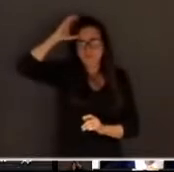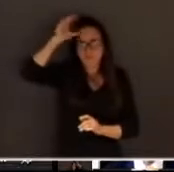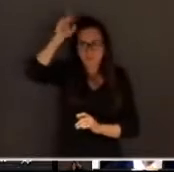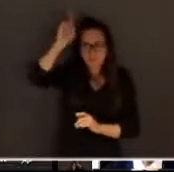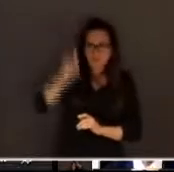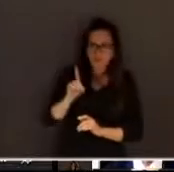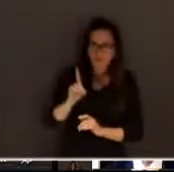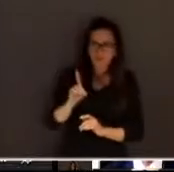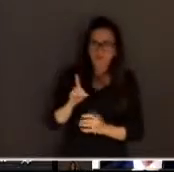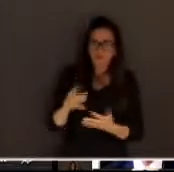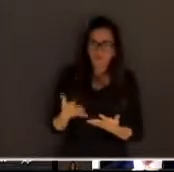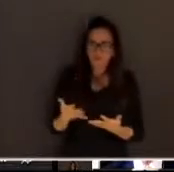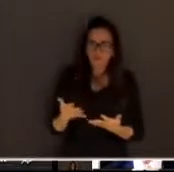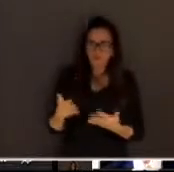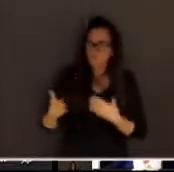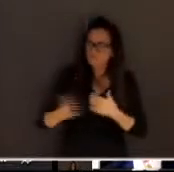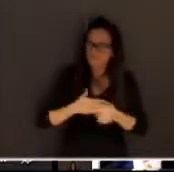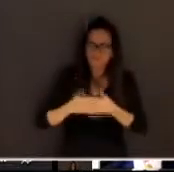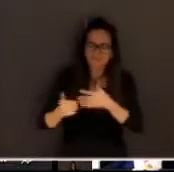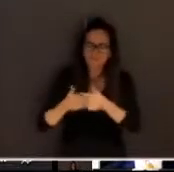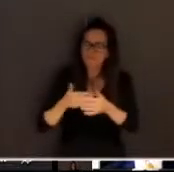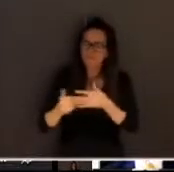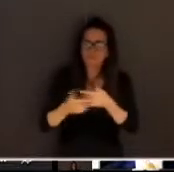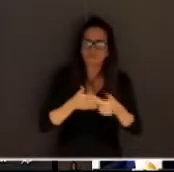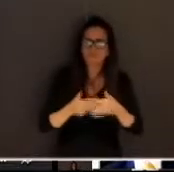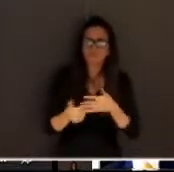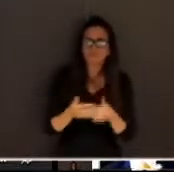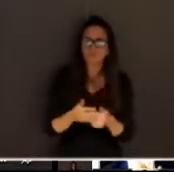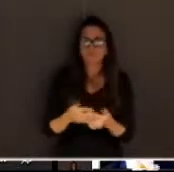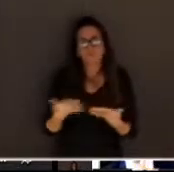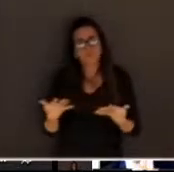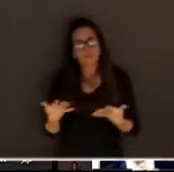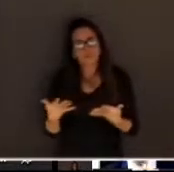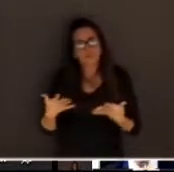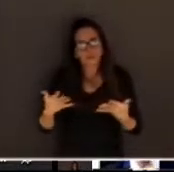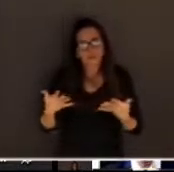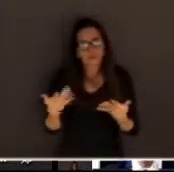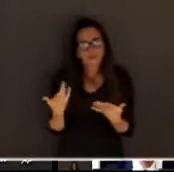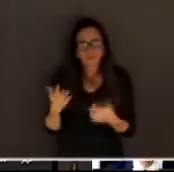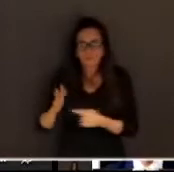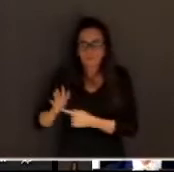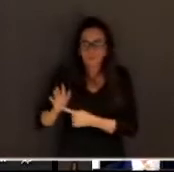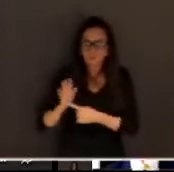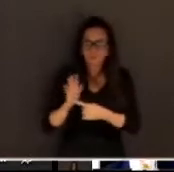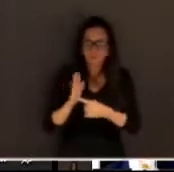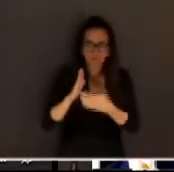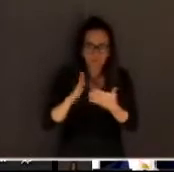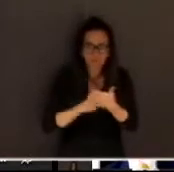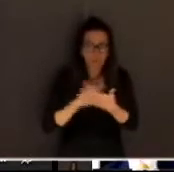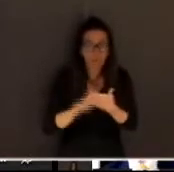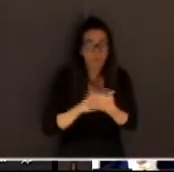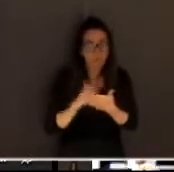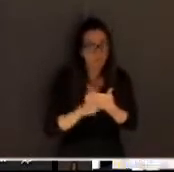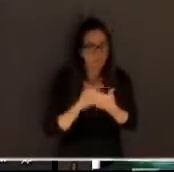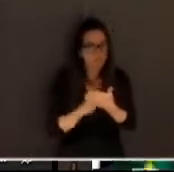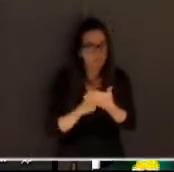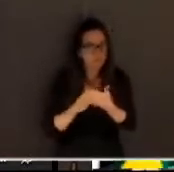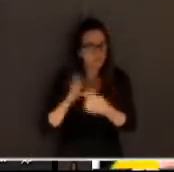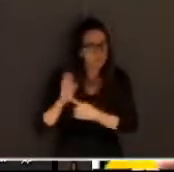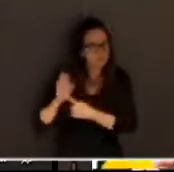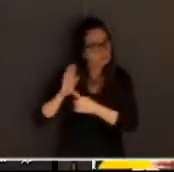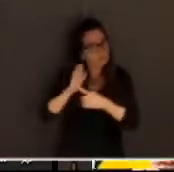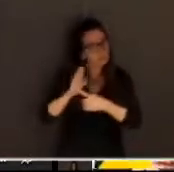ele é regido por um livrinho como dizia o saudoso Ulisses